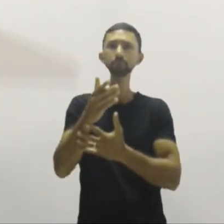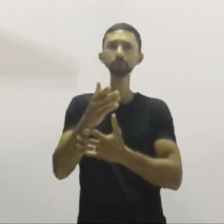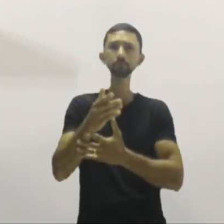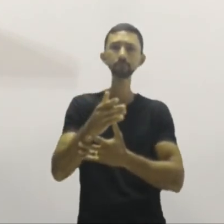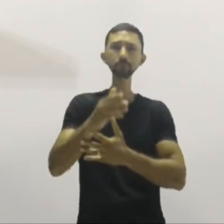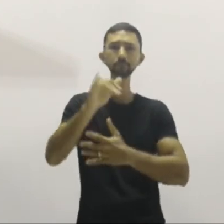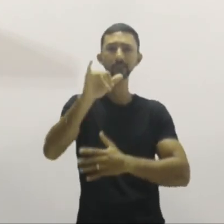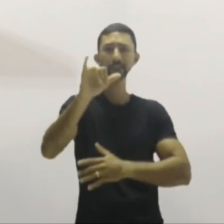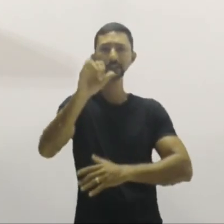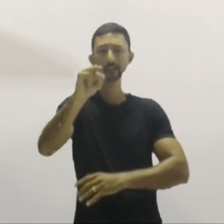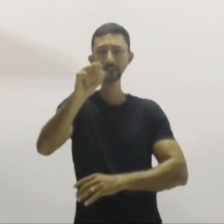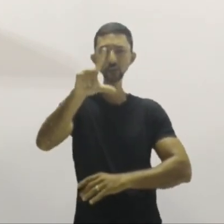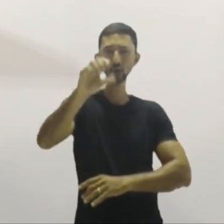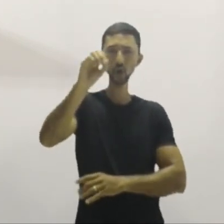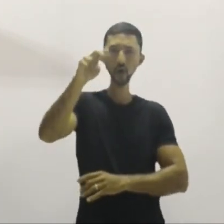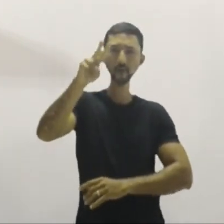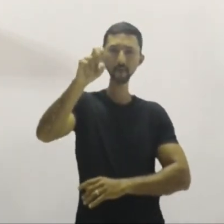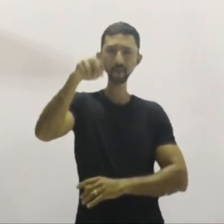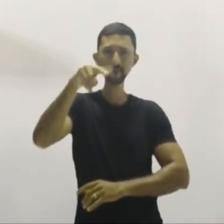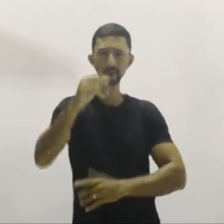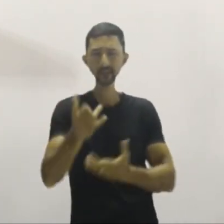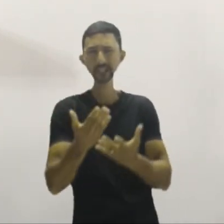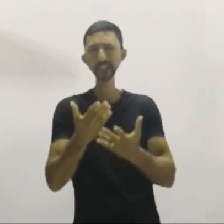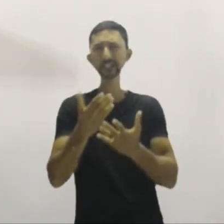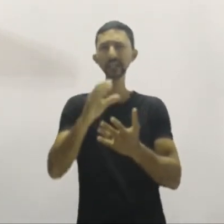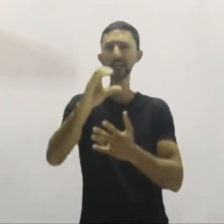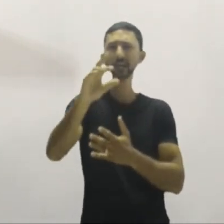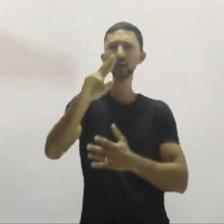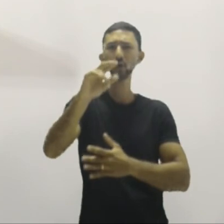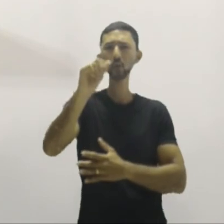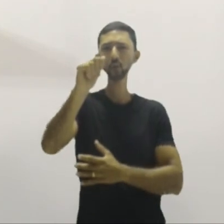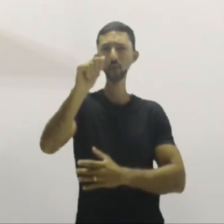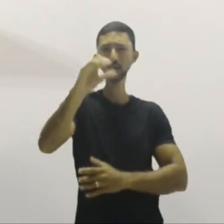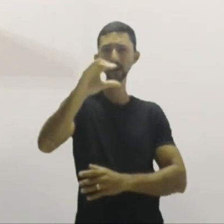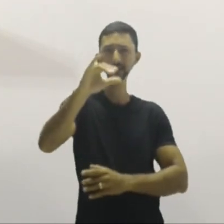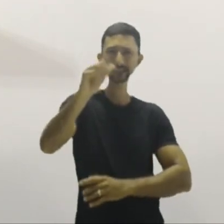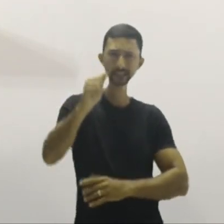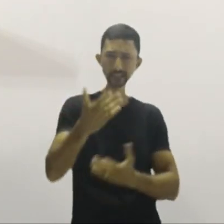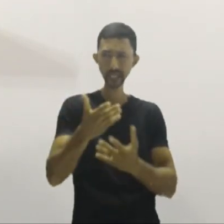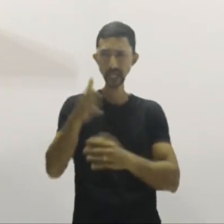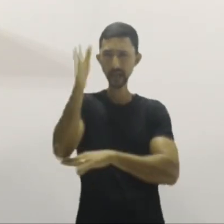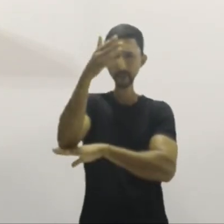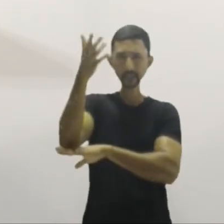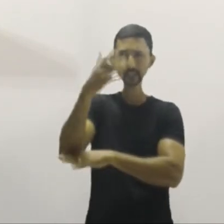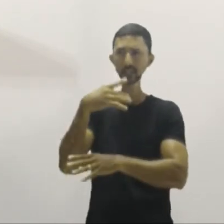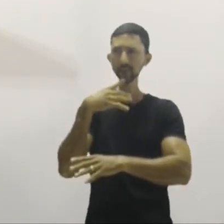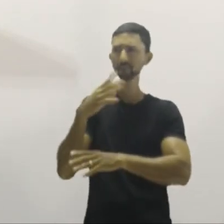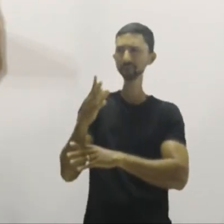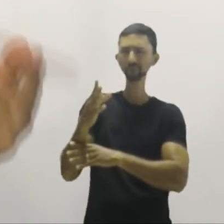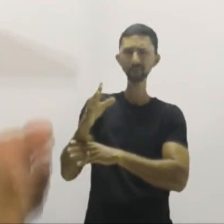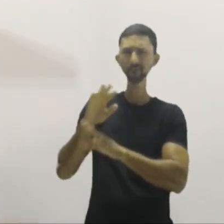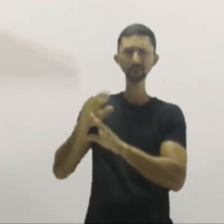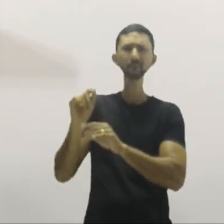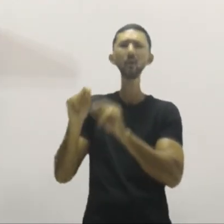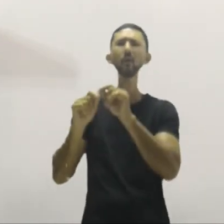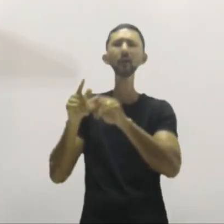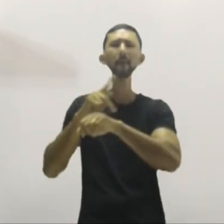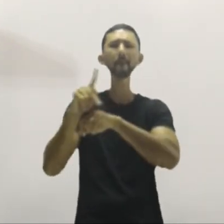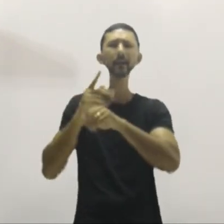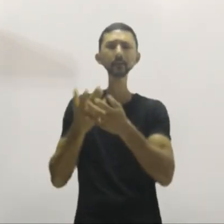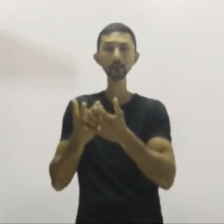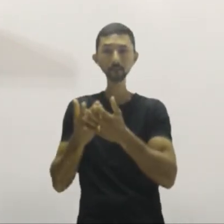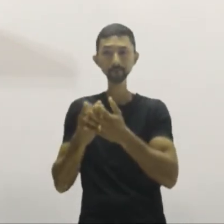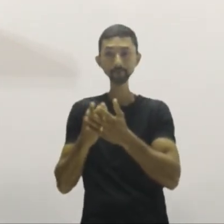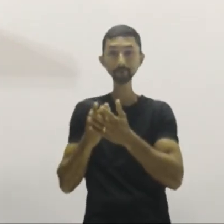Eslovenha, a bandeira da Croácia, é bem capaz das pessoas reconhecerem mais a bandeira da União